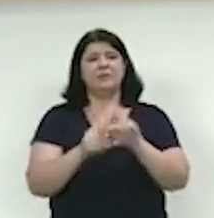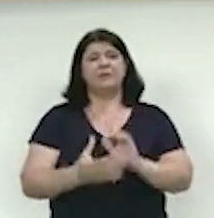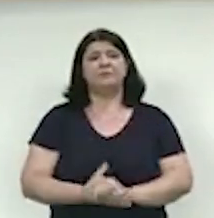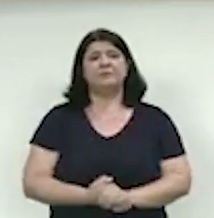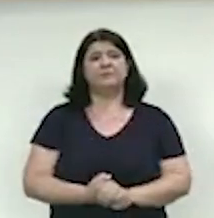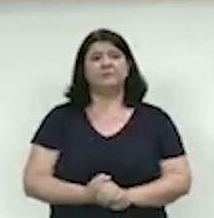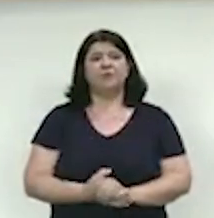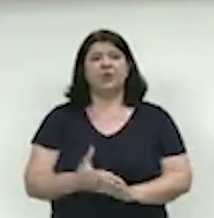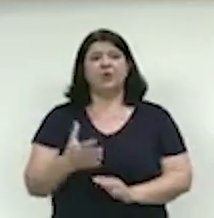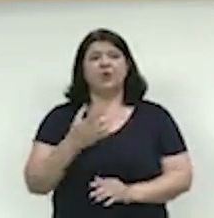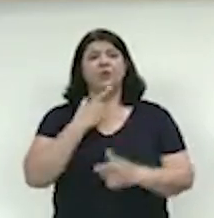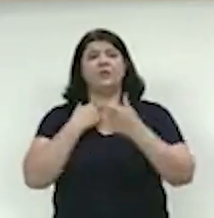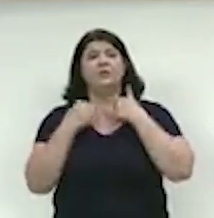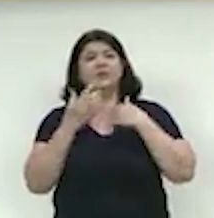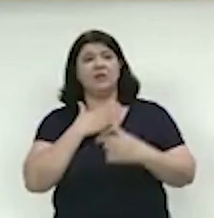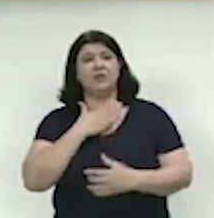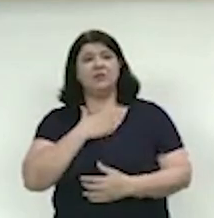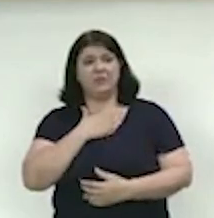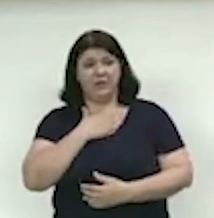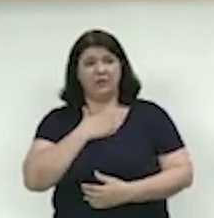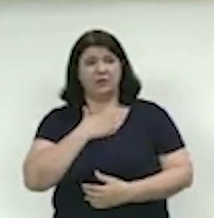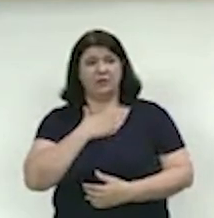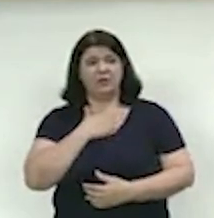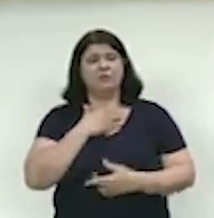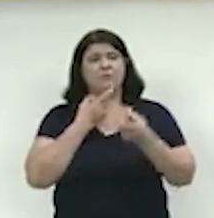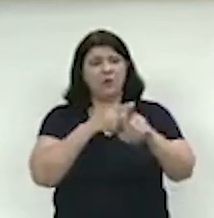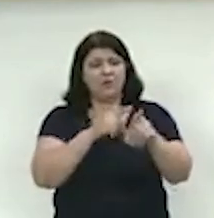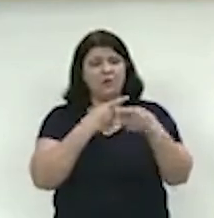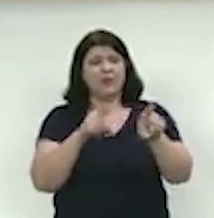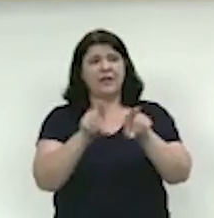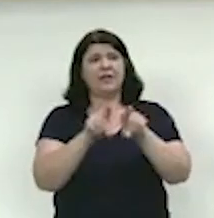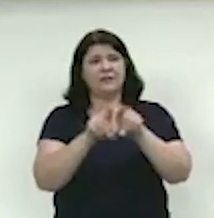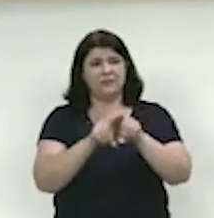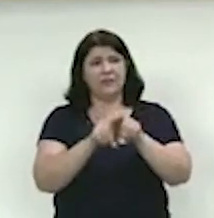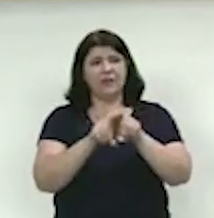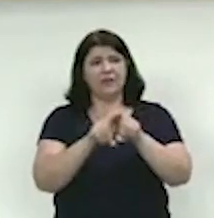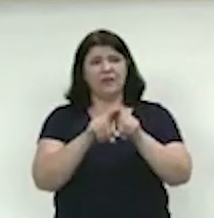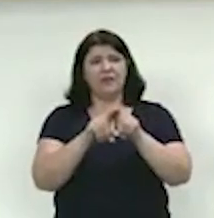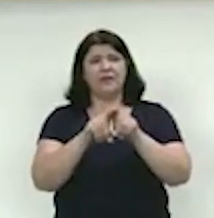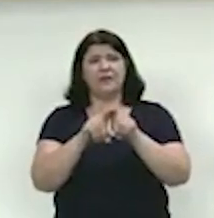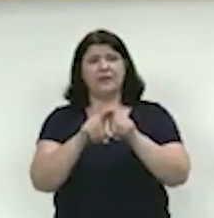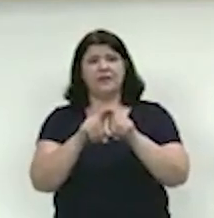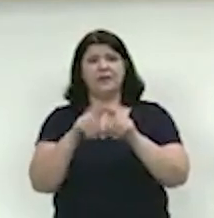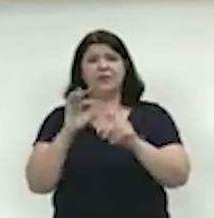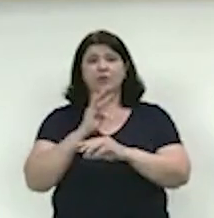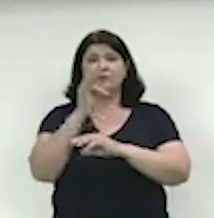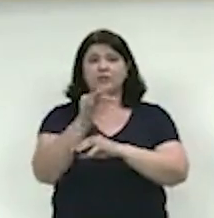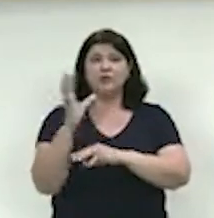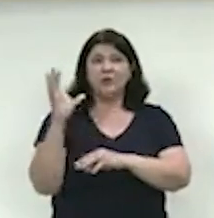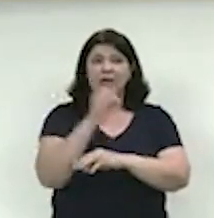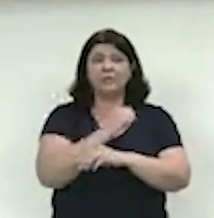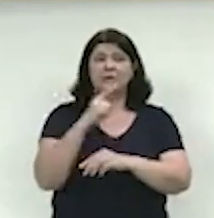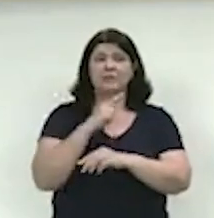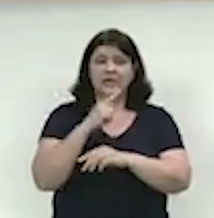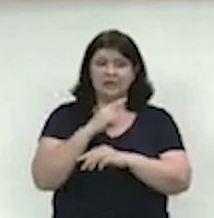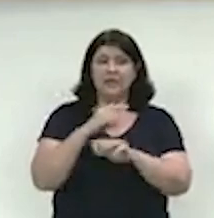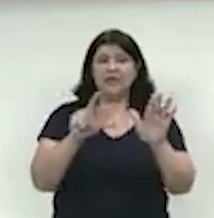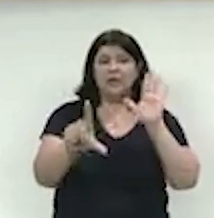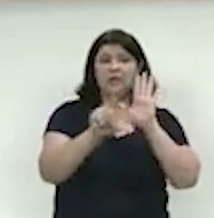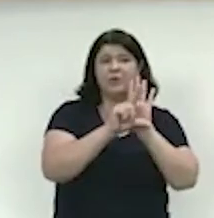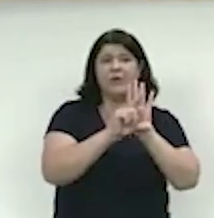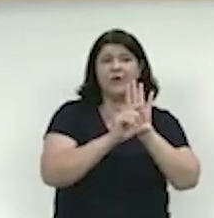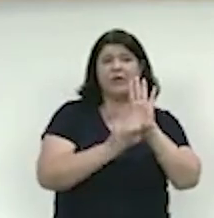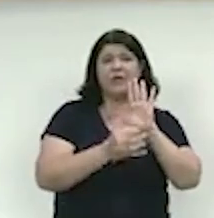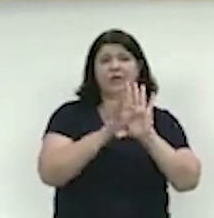a minha intenção de fazer uma provocação, que iremos em breve fazer a votação aqui da lei orçamentária, e